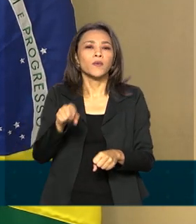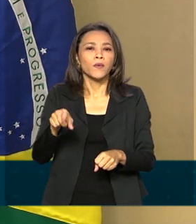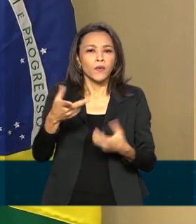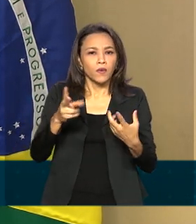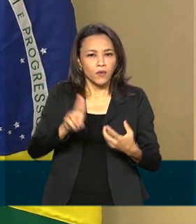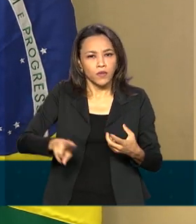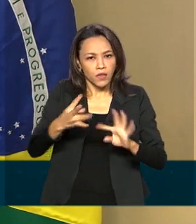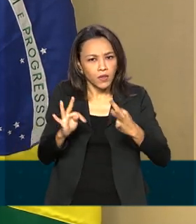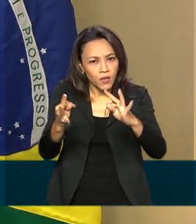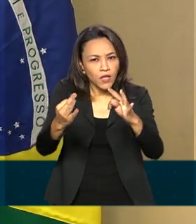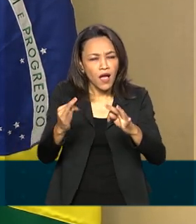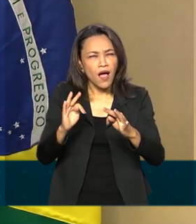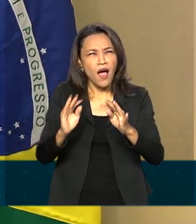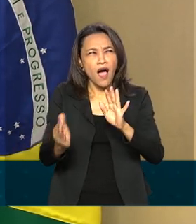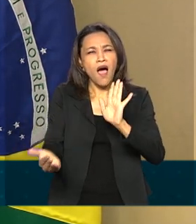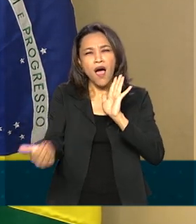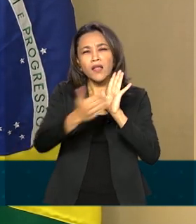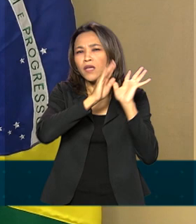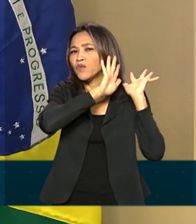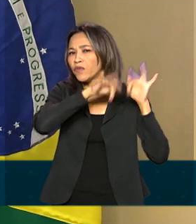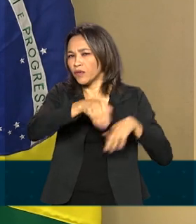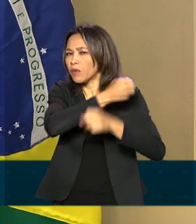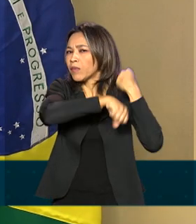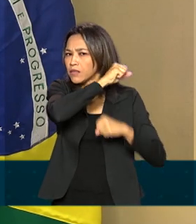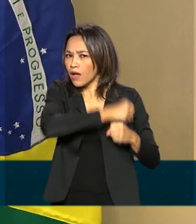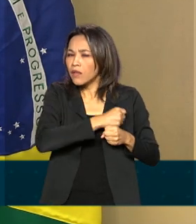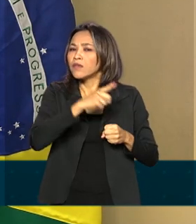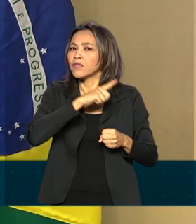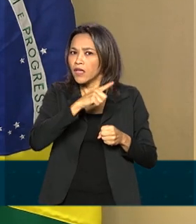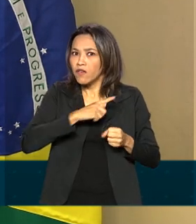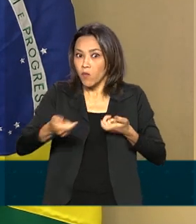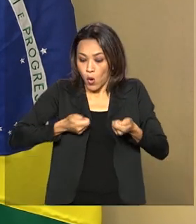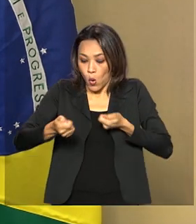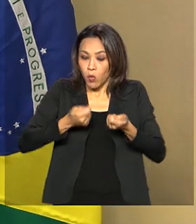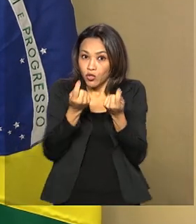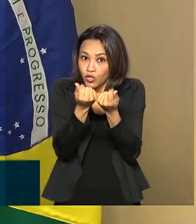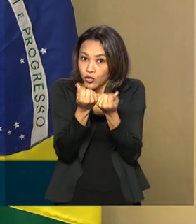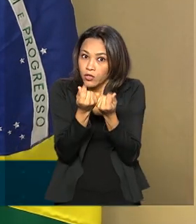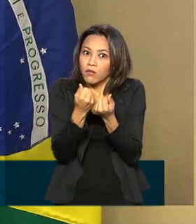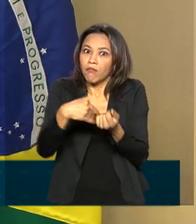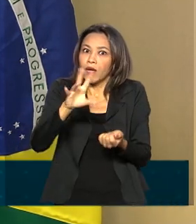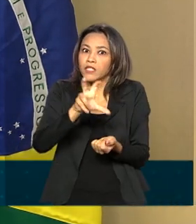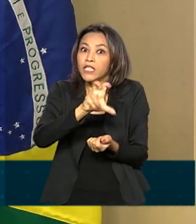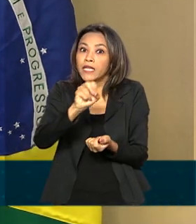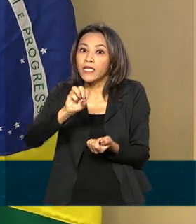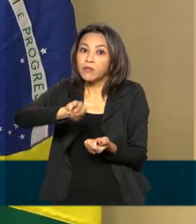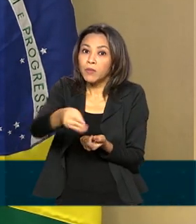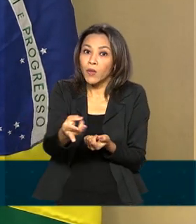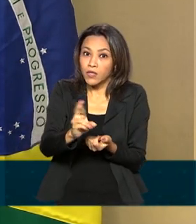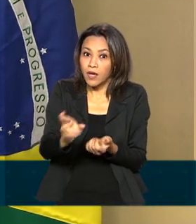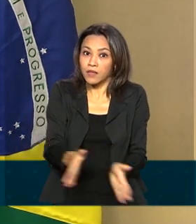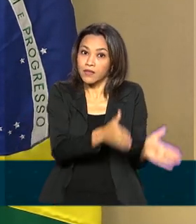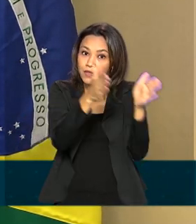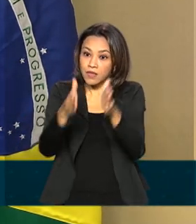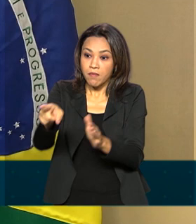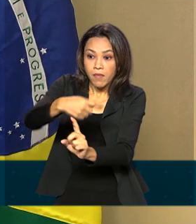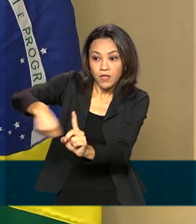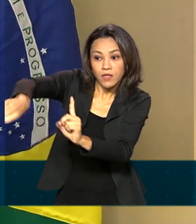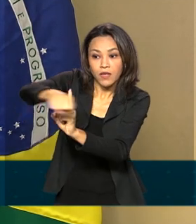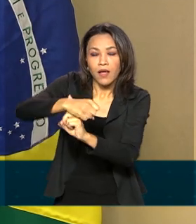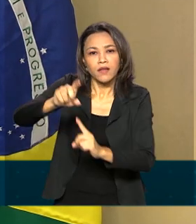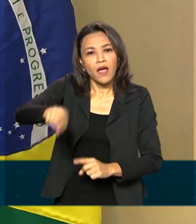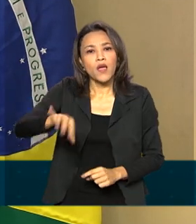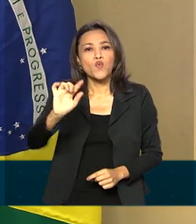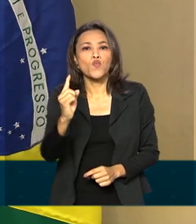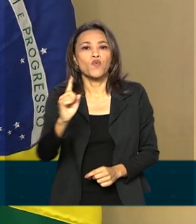final do ano passado, fizeram uma economia para o governo de mais de 500 milhões de reais. Para a sociedade, o cálculo é de 1